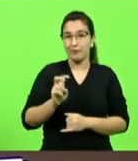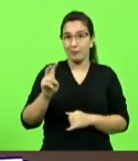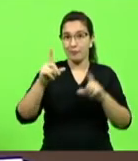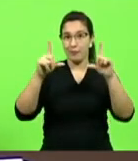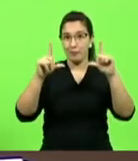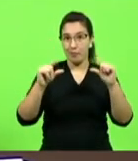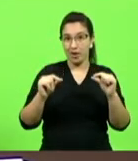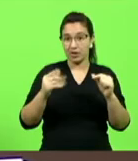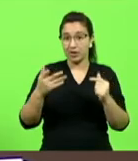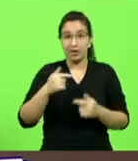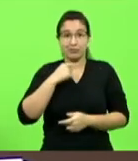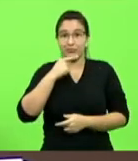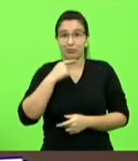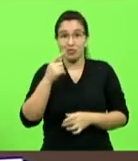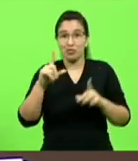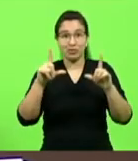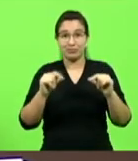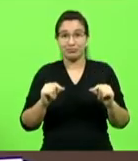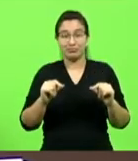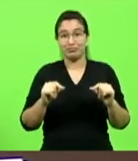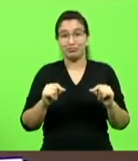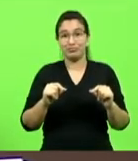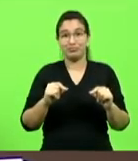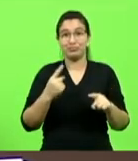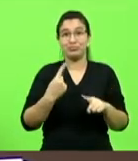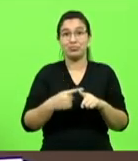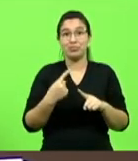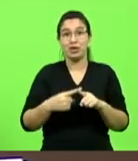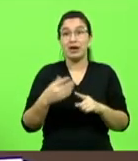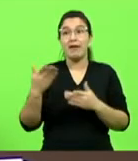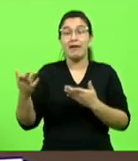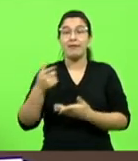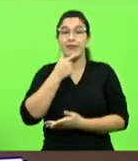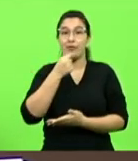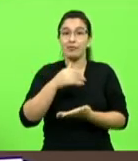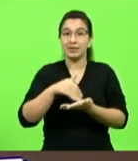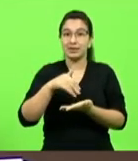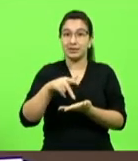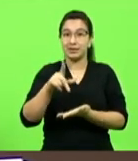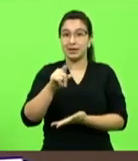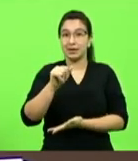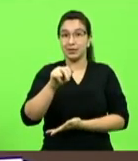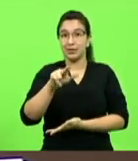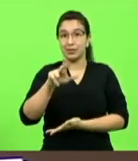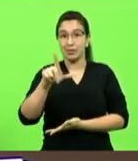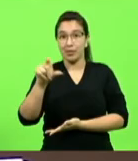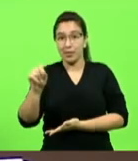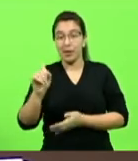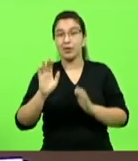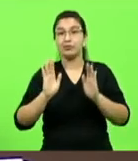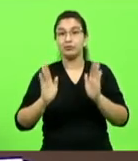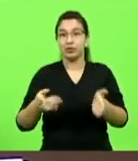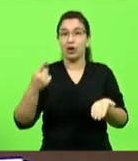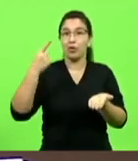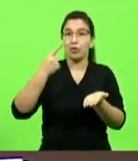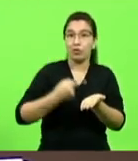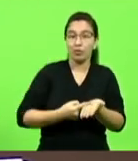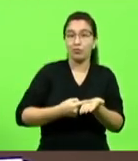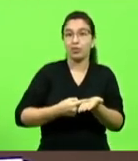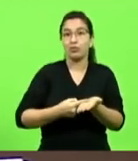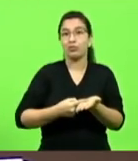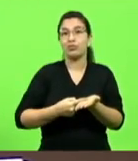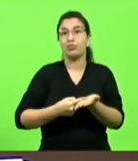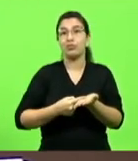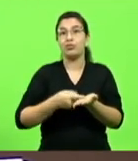baixar porque ele vai pagar o que o senhor Paulo Eli designou que vai cobrar nos próximos 15